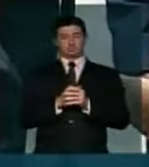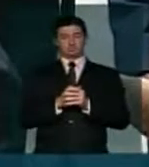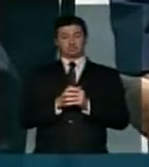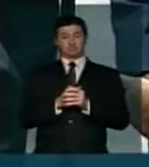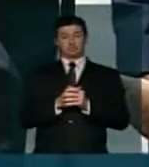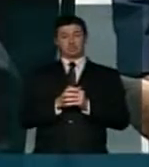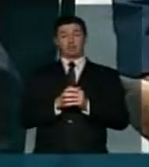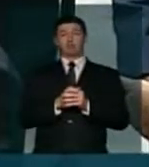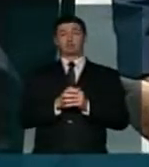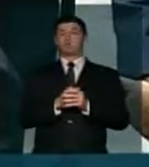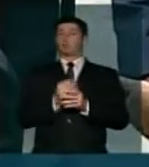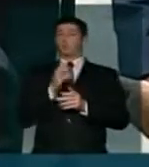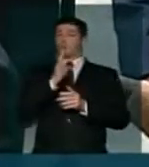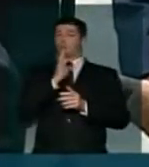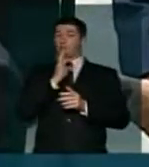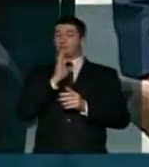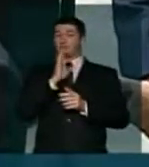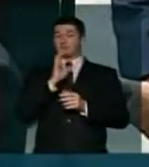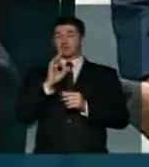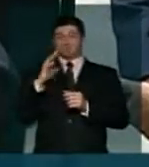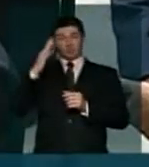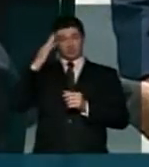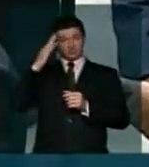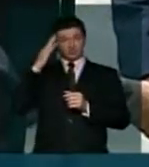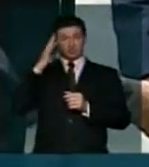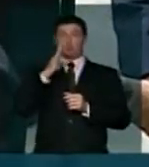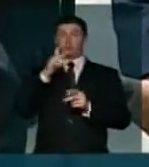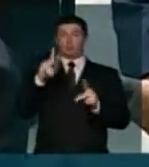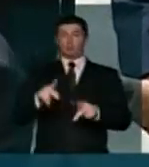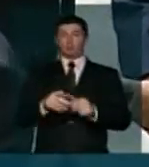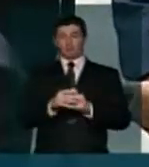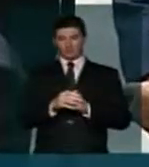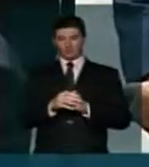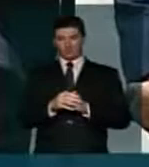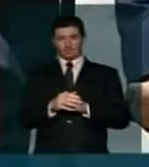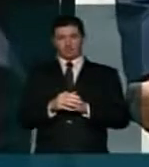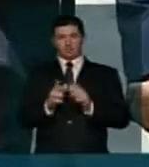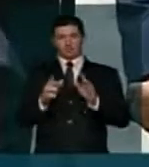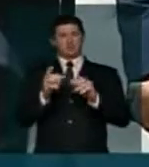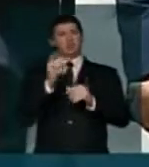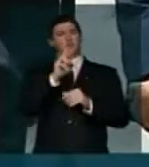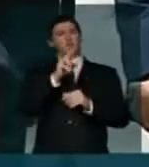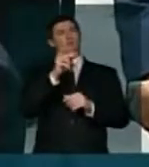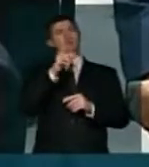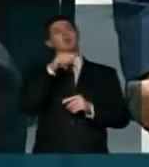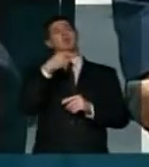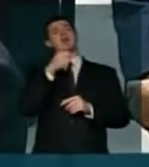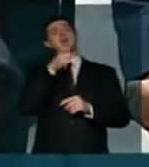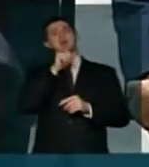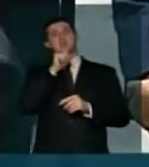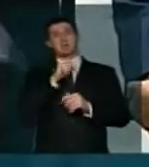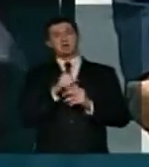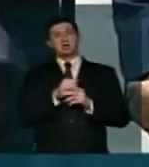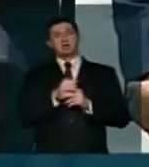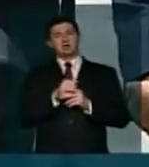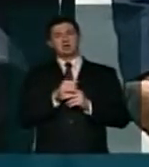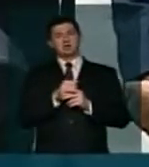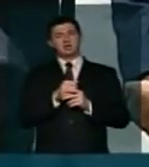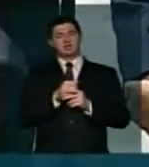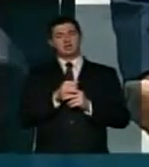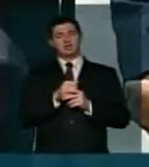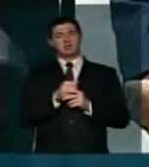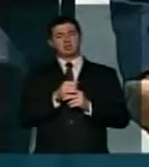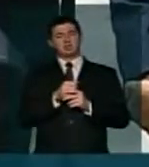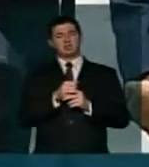Sérgio, a sabedoria popular. Ele disse, Doutor, que mãe é esta que dentro de